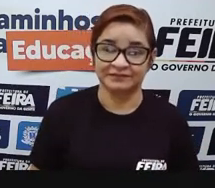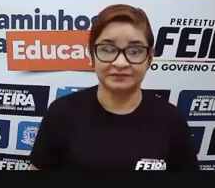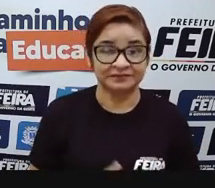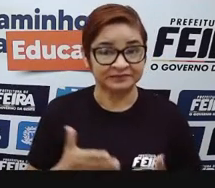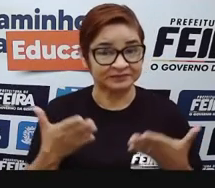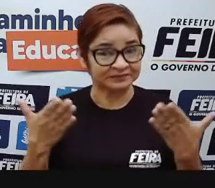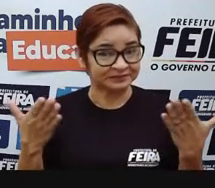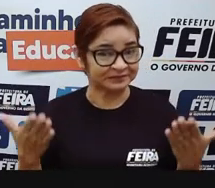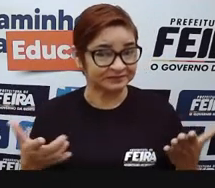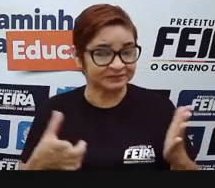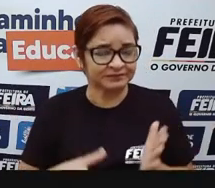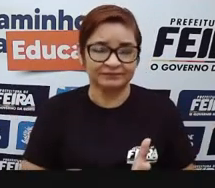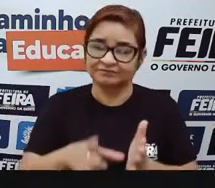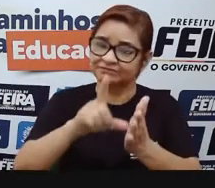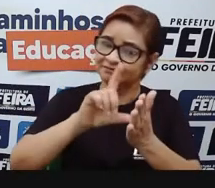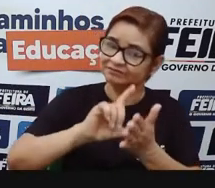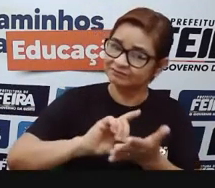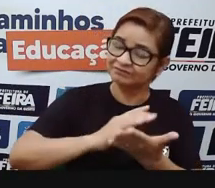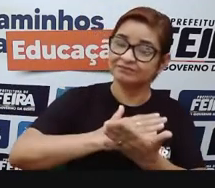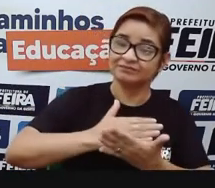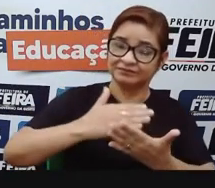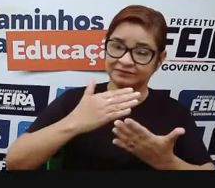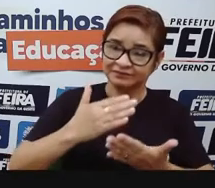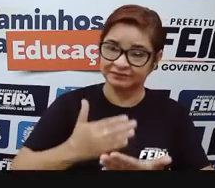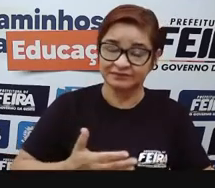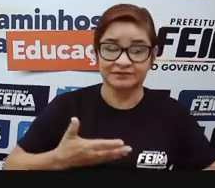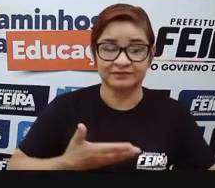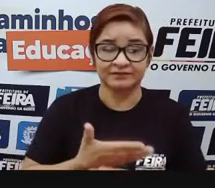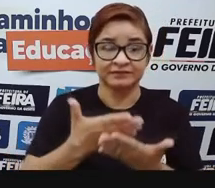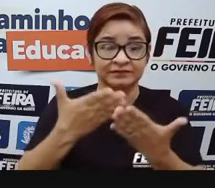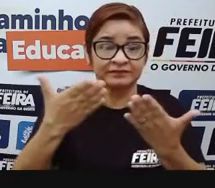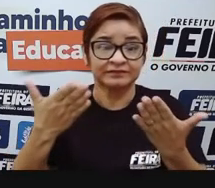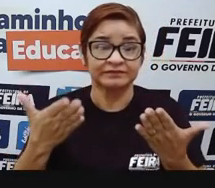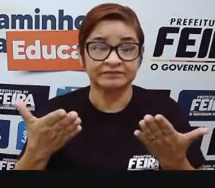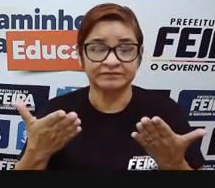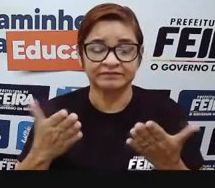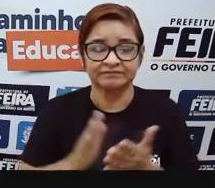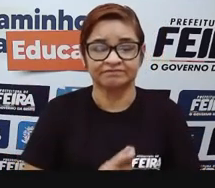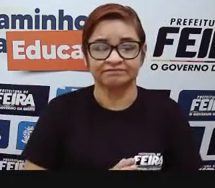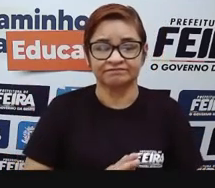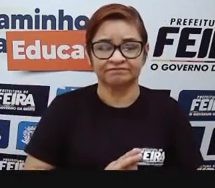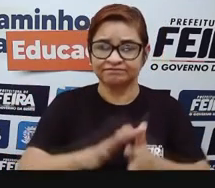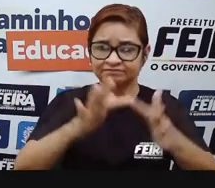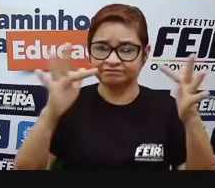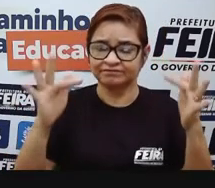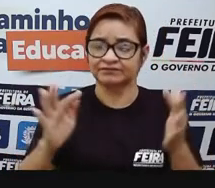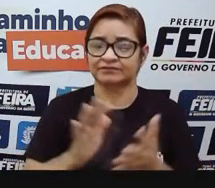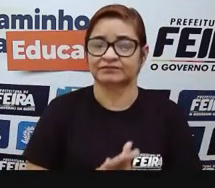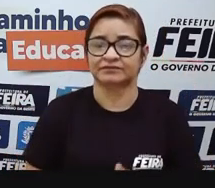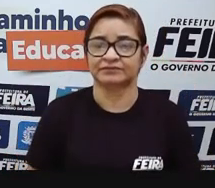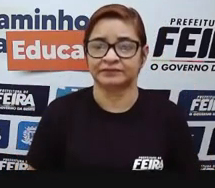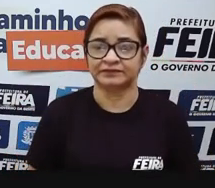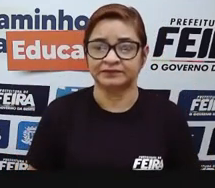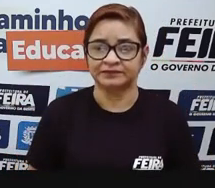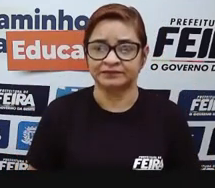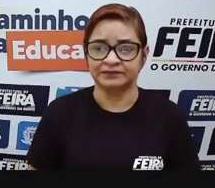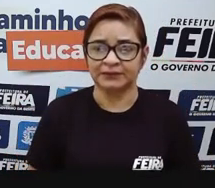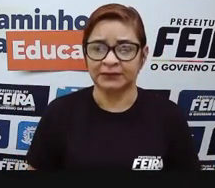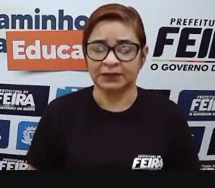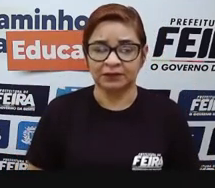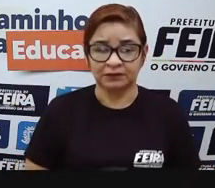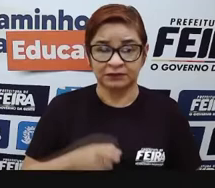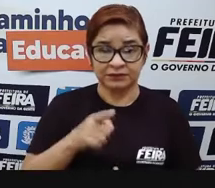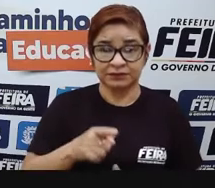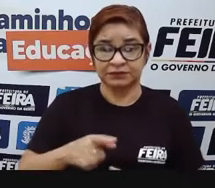antes de qualquer coisa, eu deixo para você essa mensagem que diz que o fruto do seu